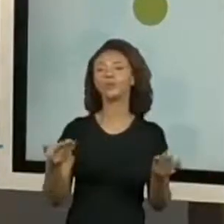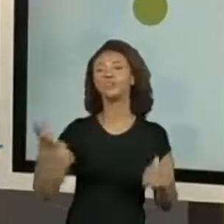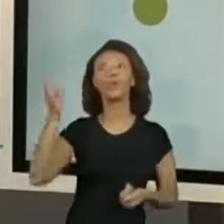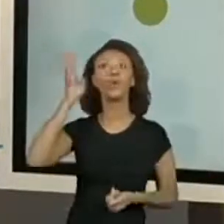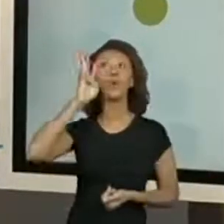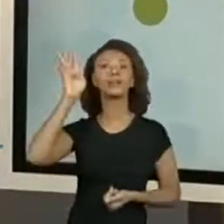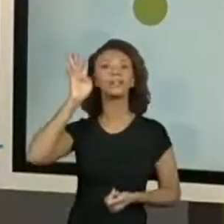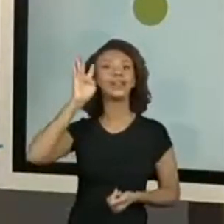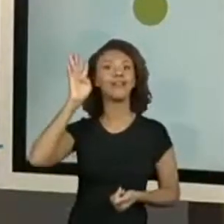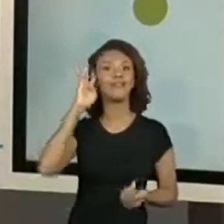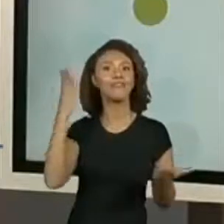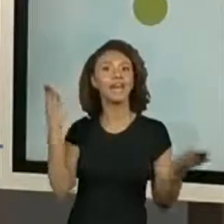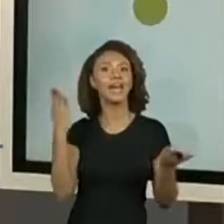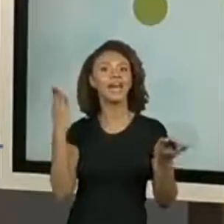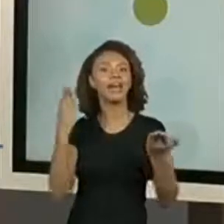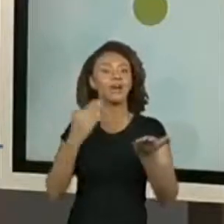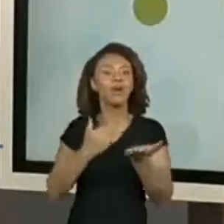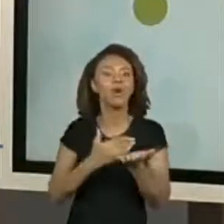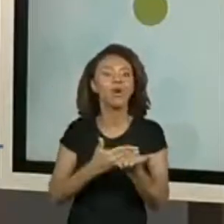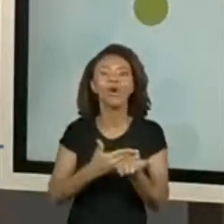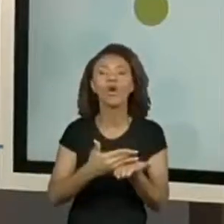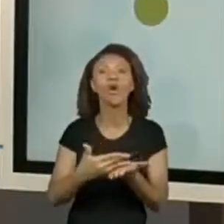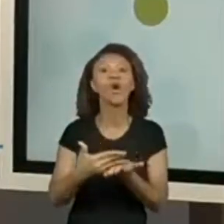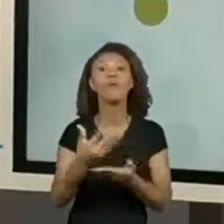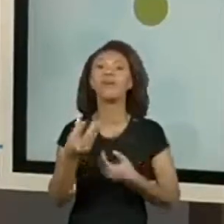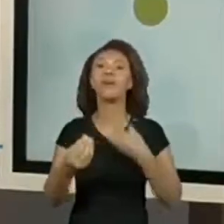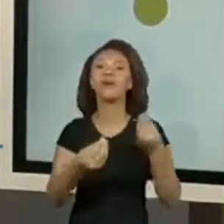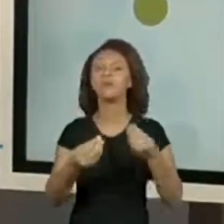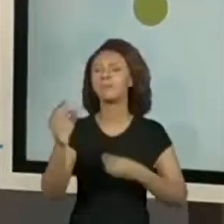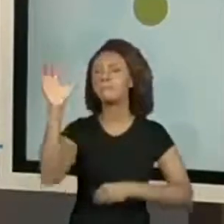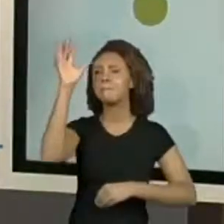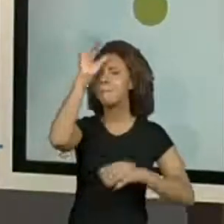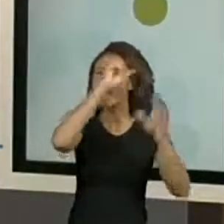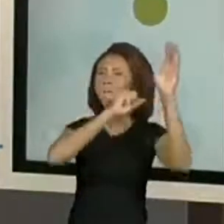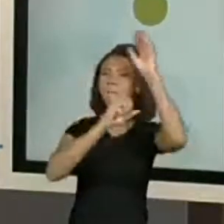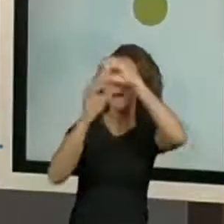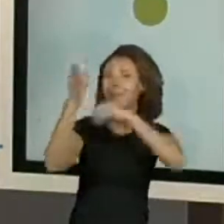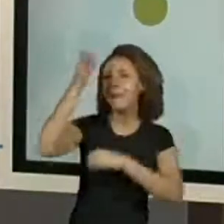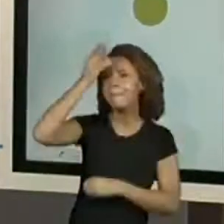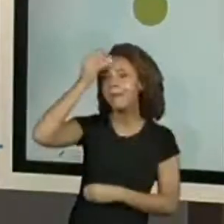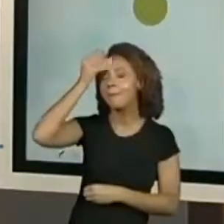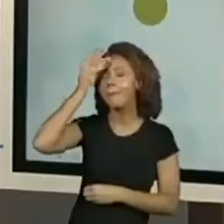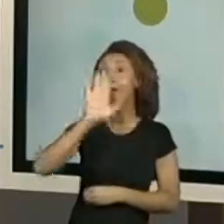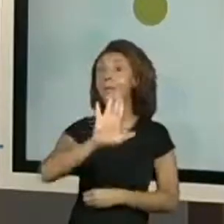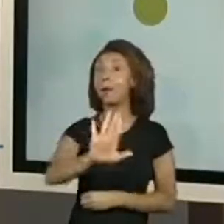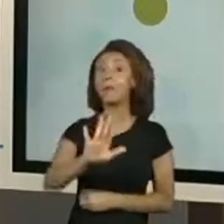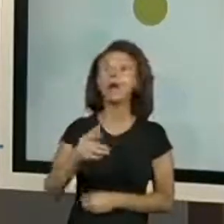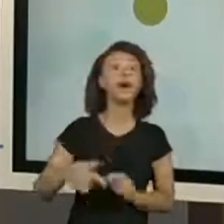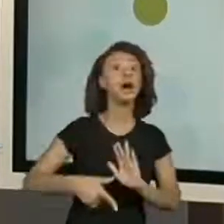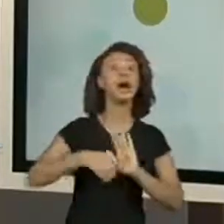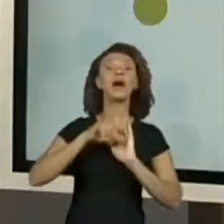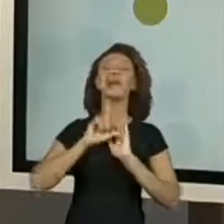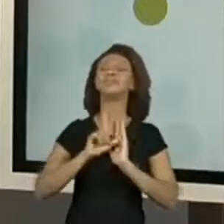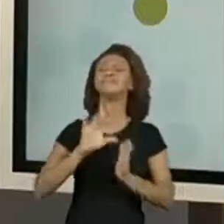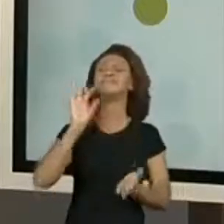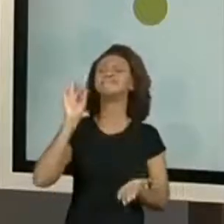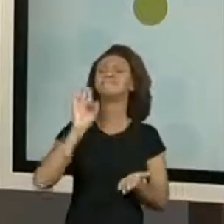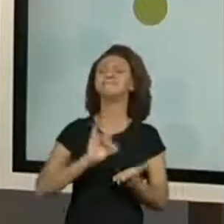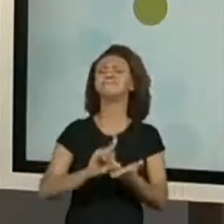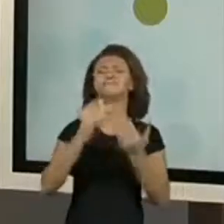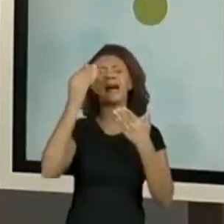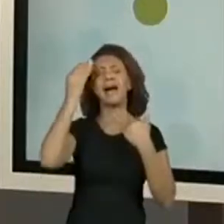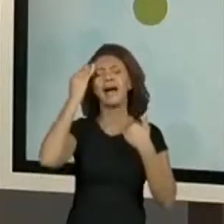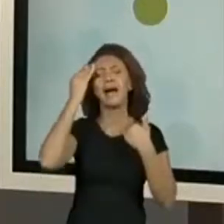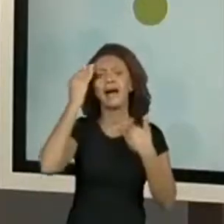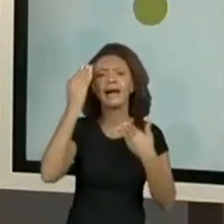-feira que se inicia para a gente com muito aprendizado. Mas primeiro, eu quero agradecer muito, muito mesmo todo